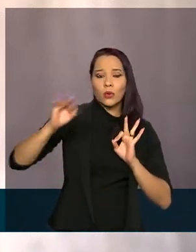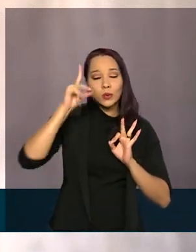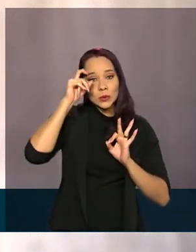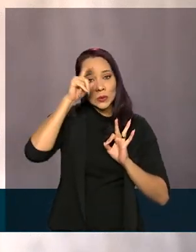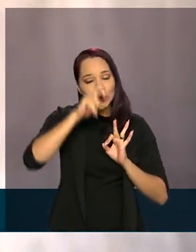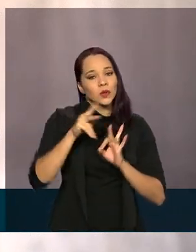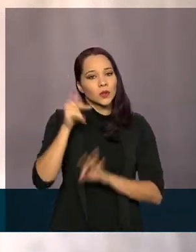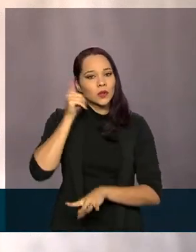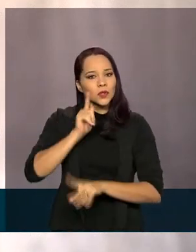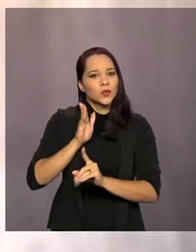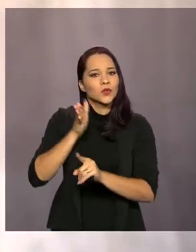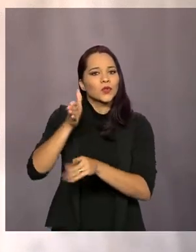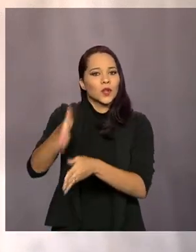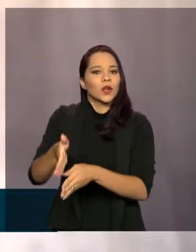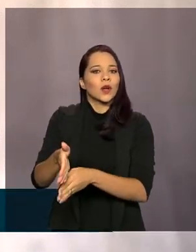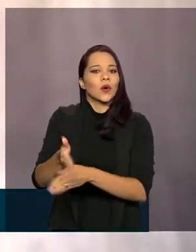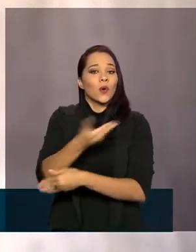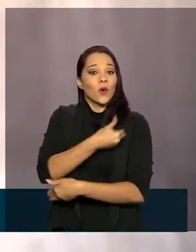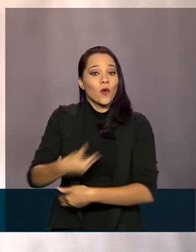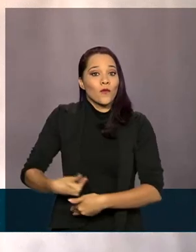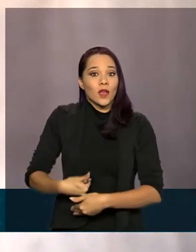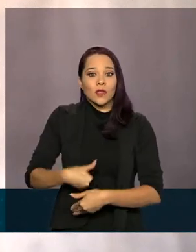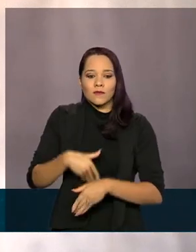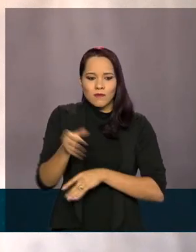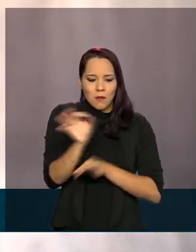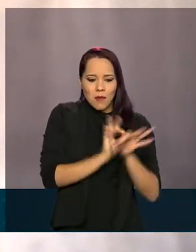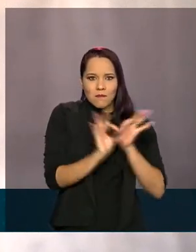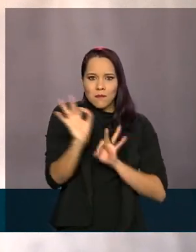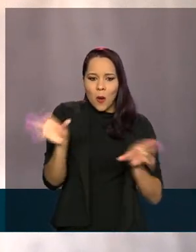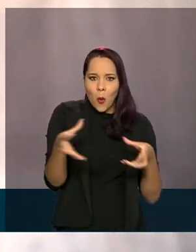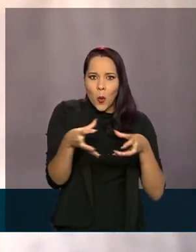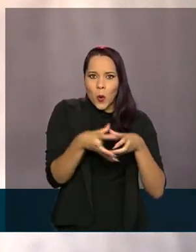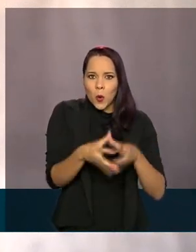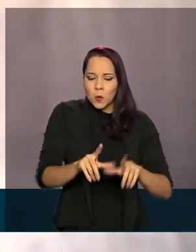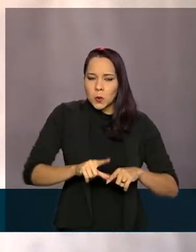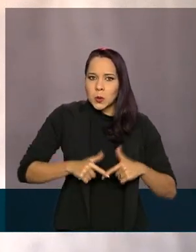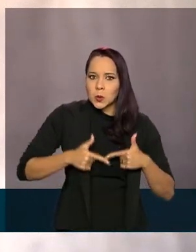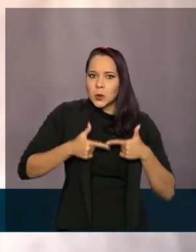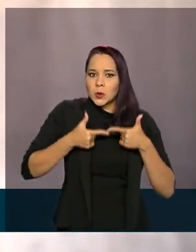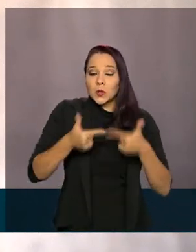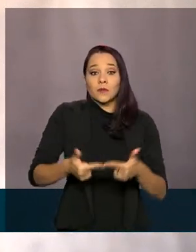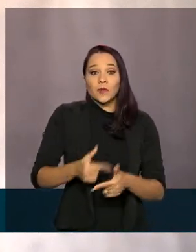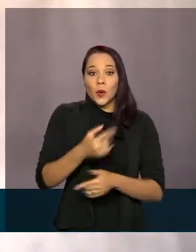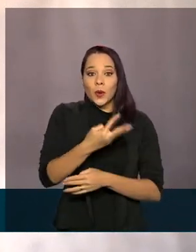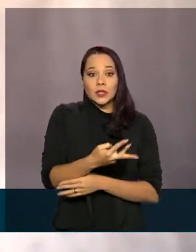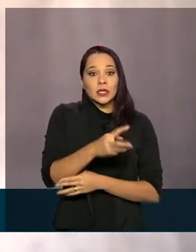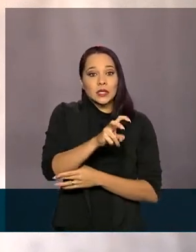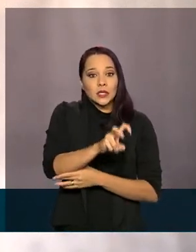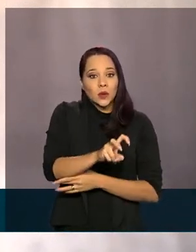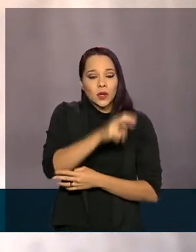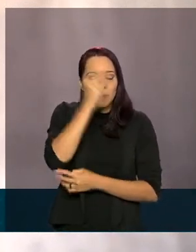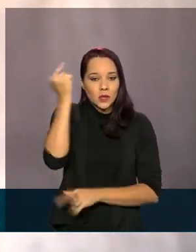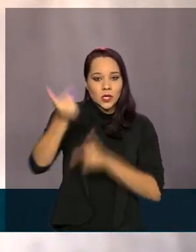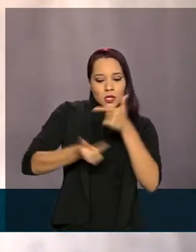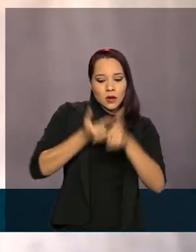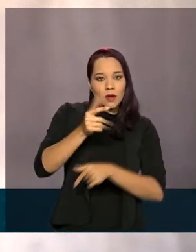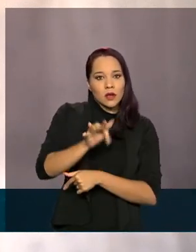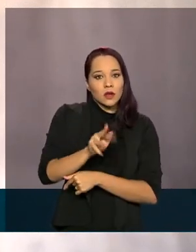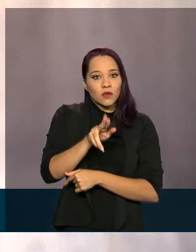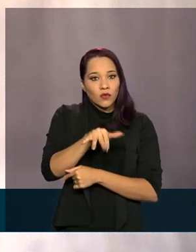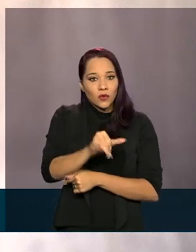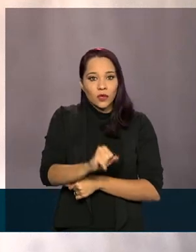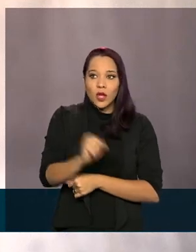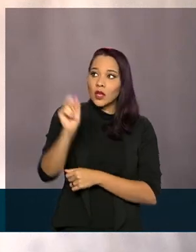chegar até eles, o governo montou uma verdadeira força-tarefa. São 450 servidores da FUNAI de